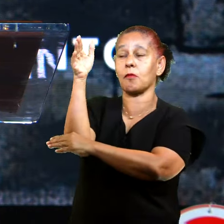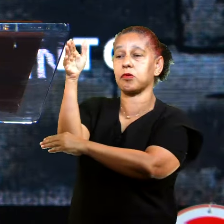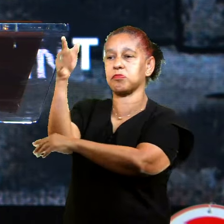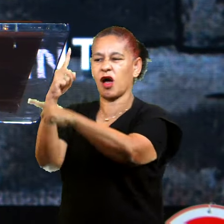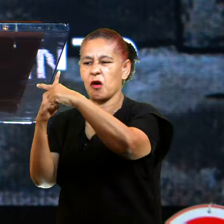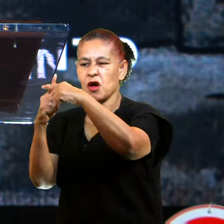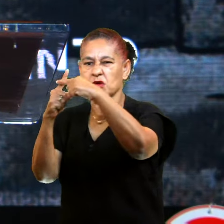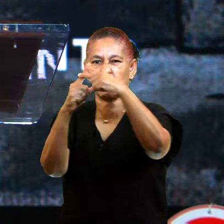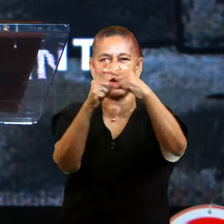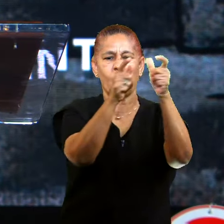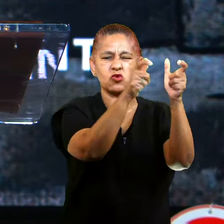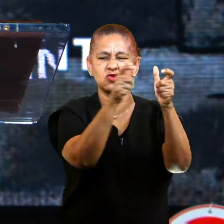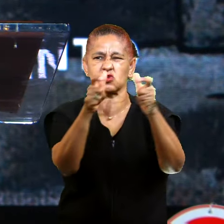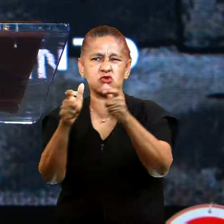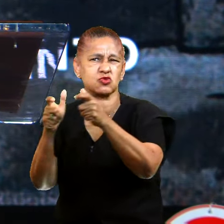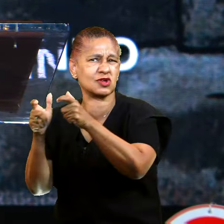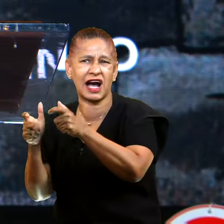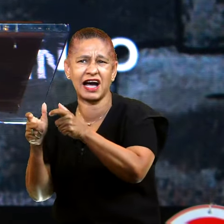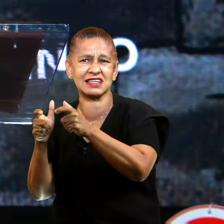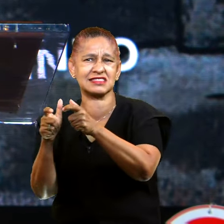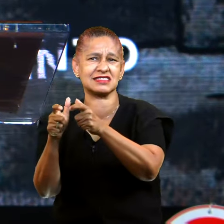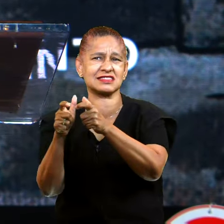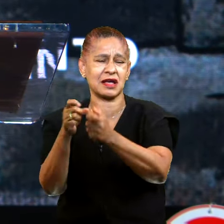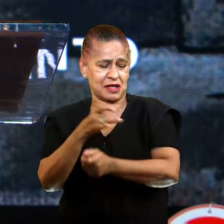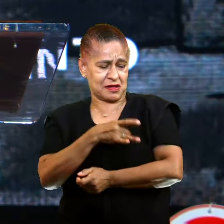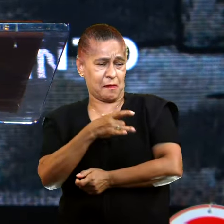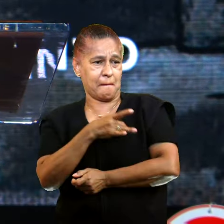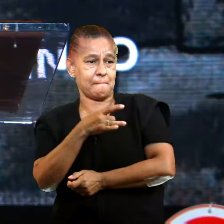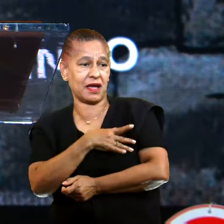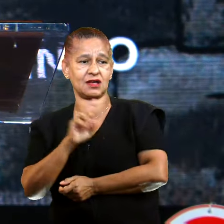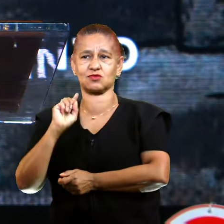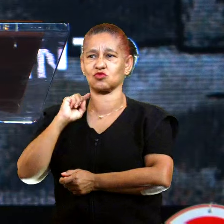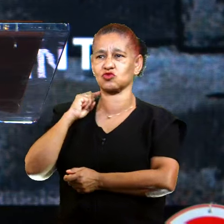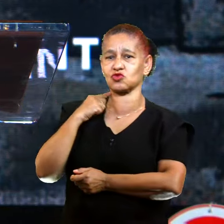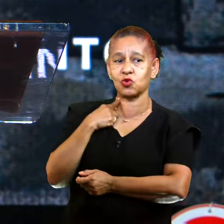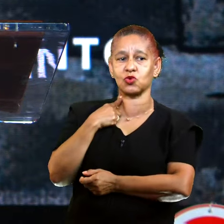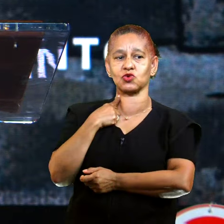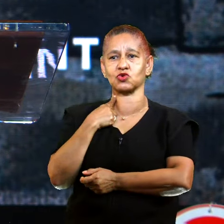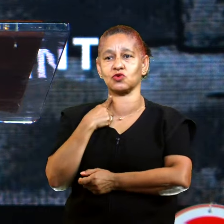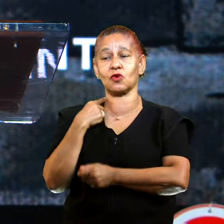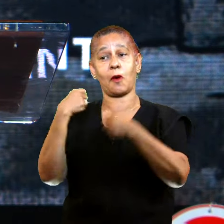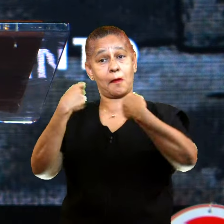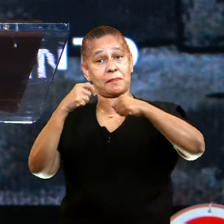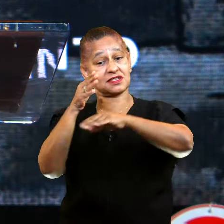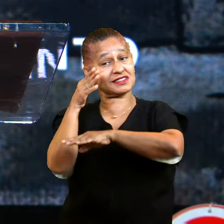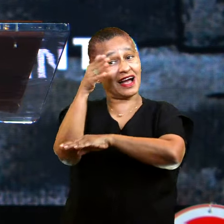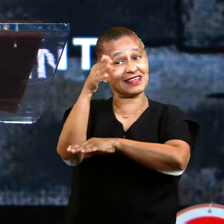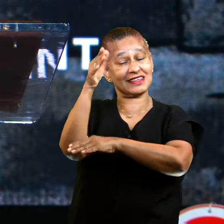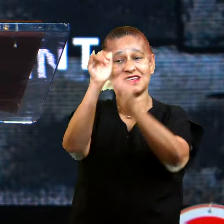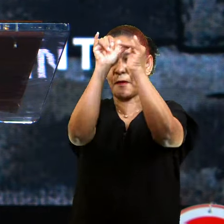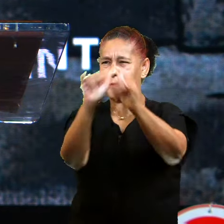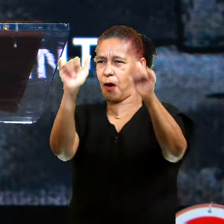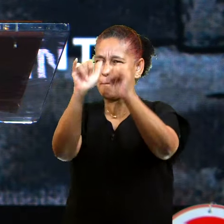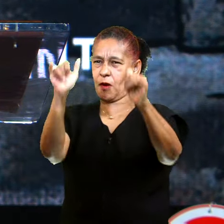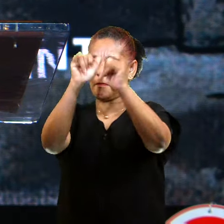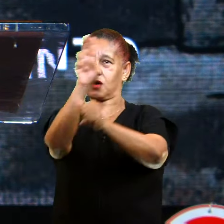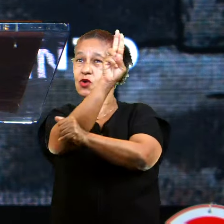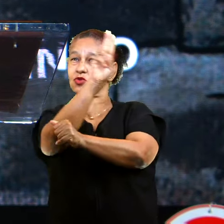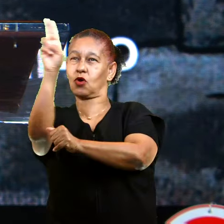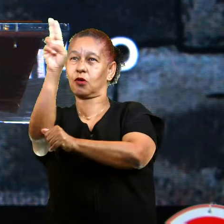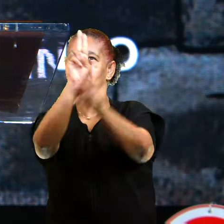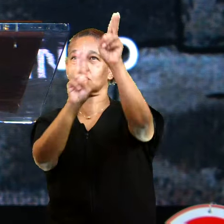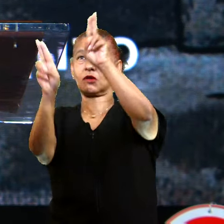Curitiba. Os lugares mais tenebrosos dessa cidade. E declarar que Jesus é o nome sobre todo nome.